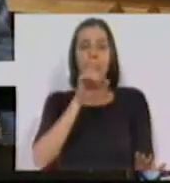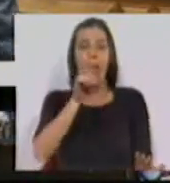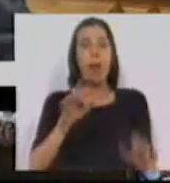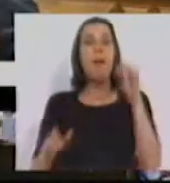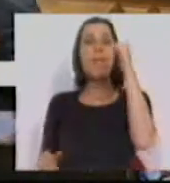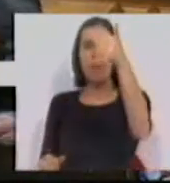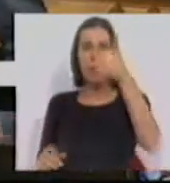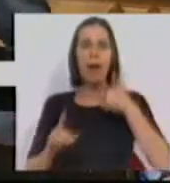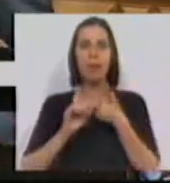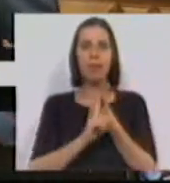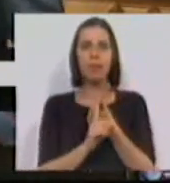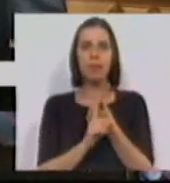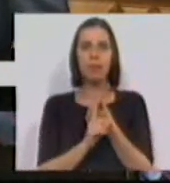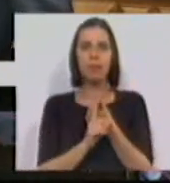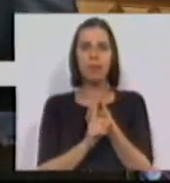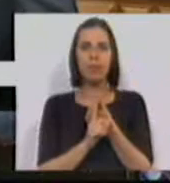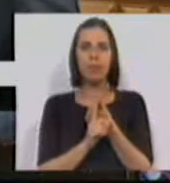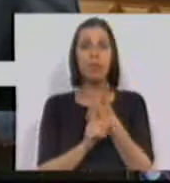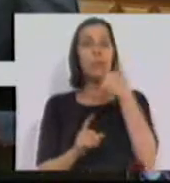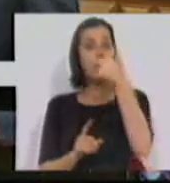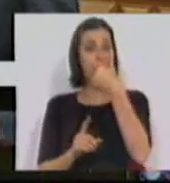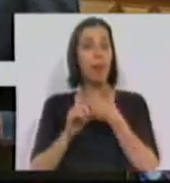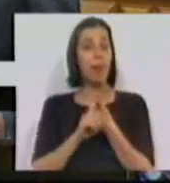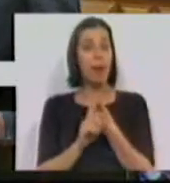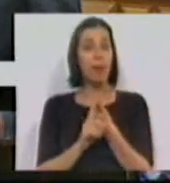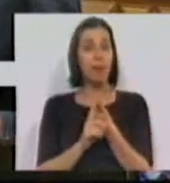Primeiro. Esperem lá. Primeiro.